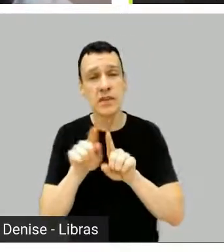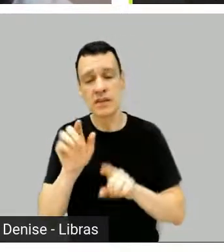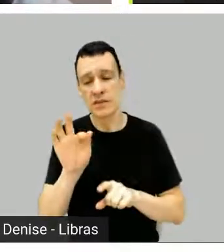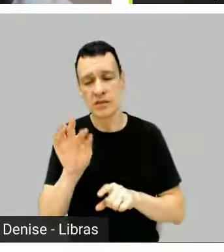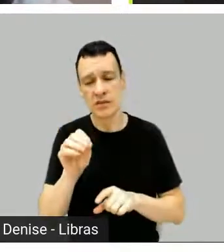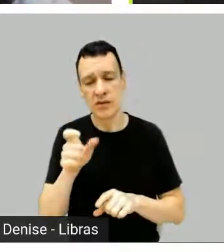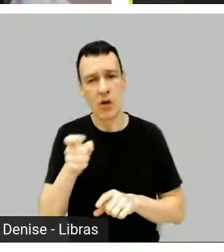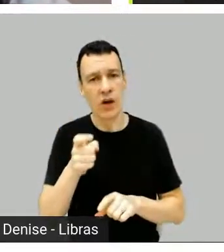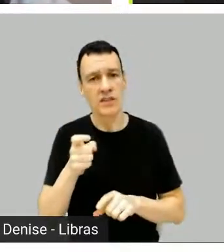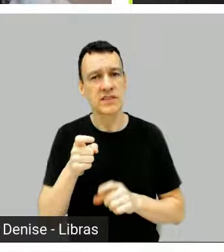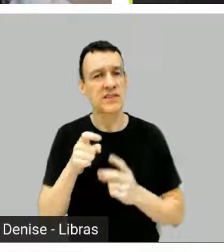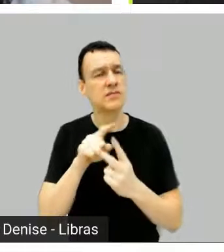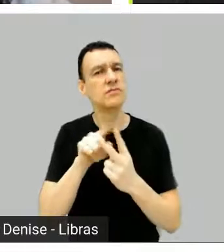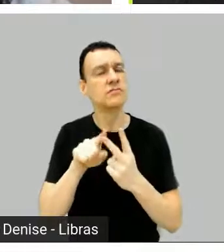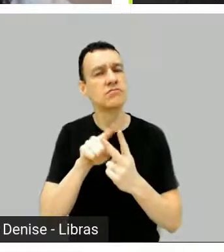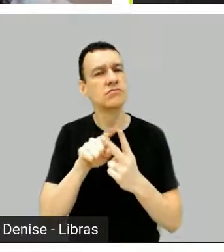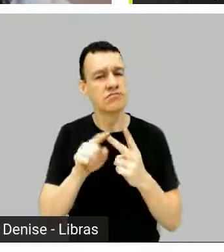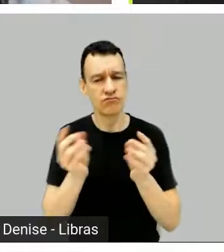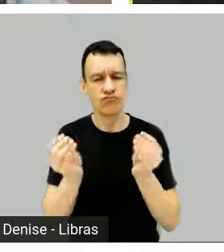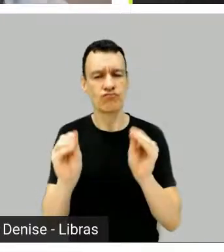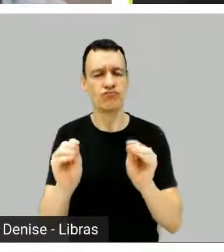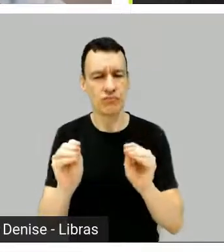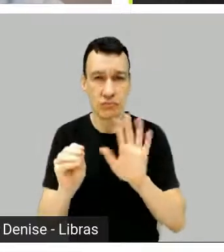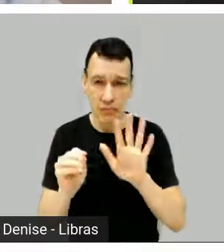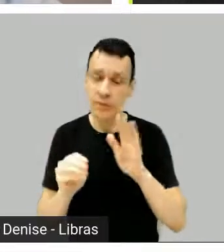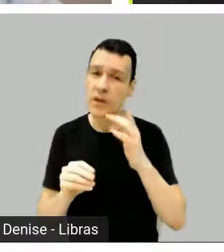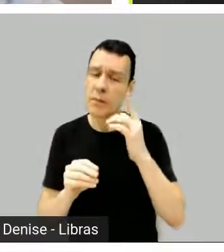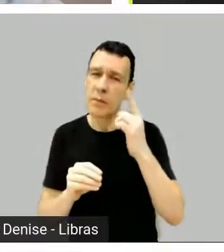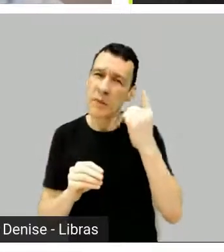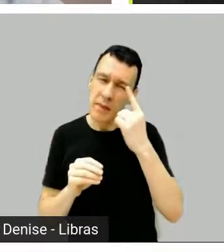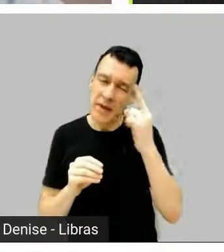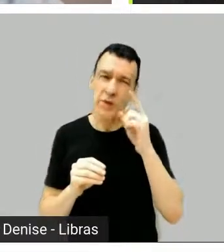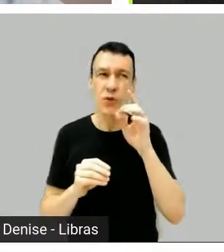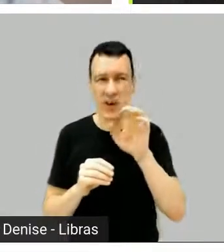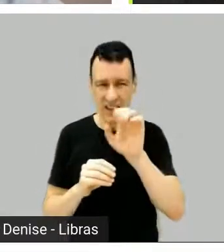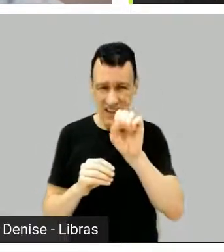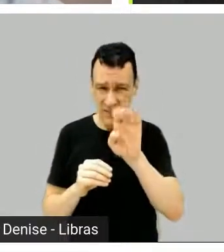tempo, se não me engano, não, acho que foi primeiro na SBT, mas tipo um mês depois na Fox,